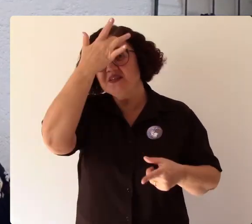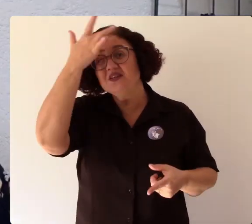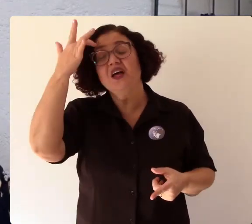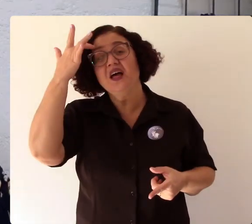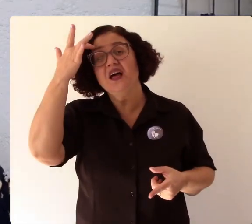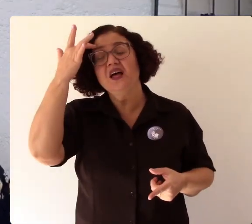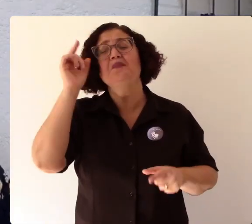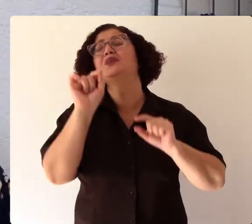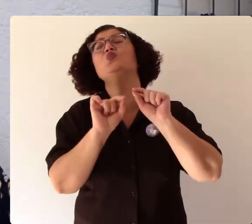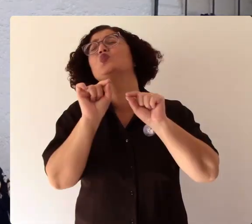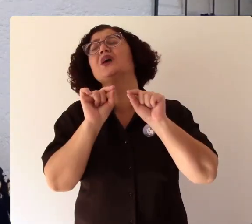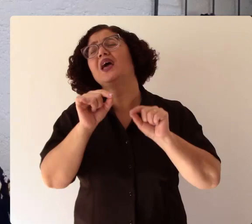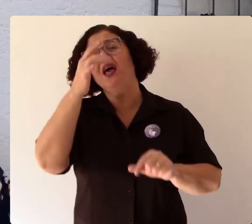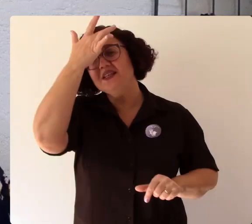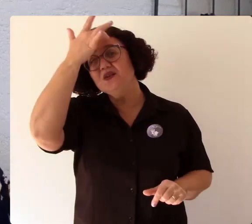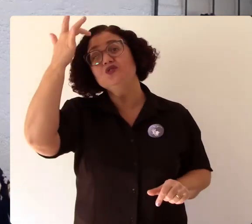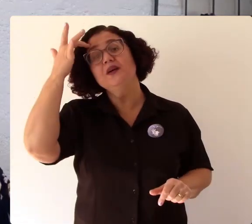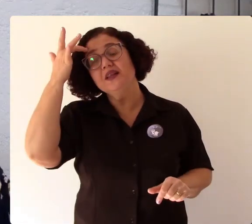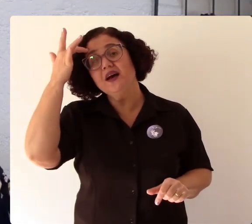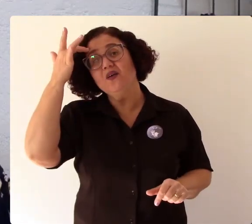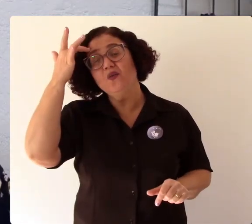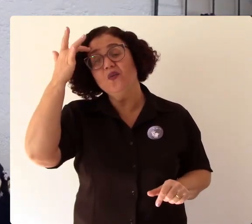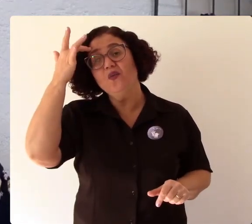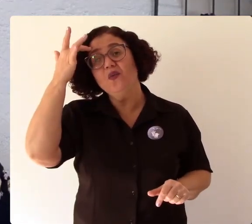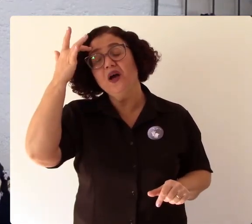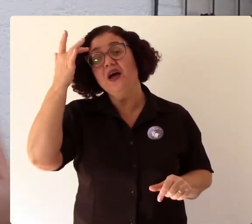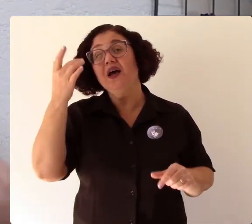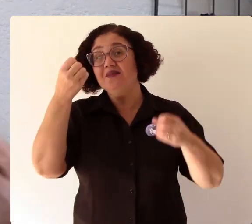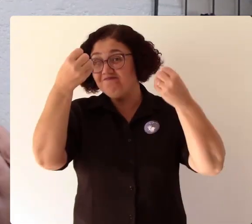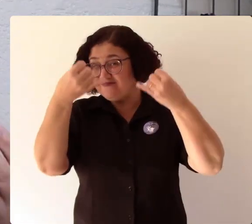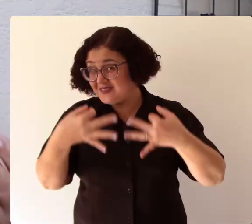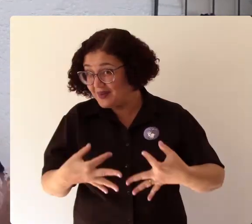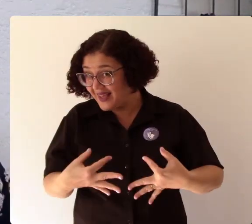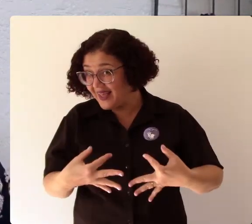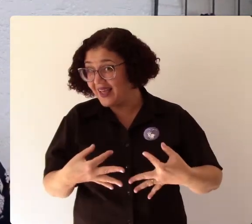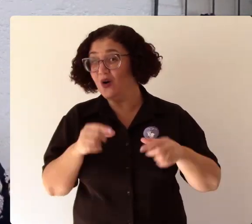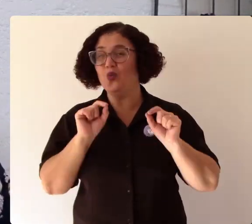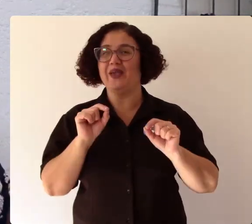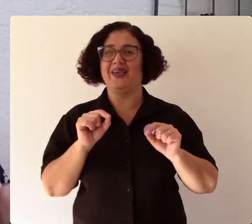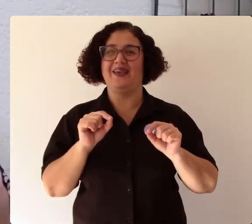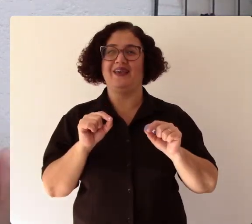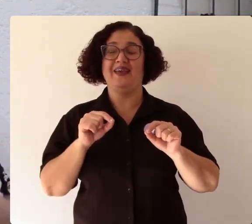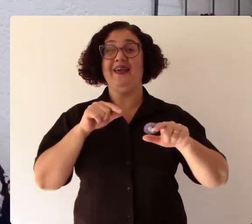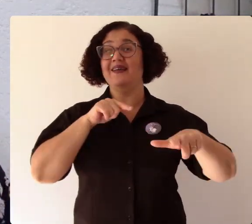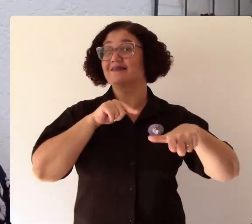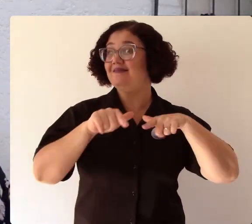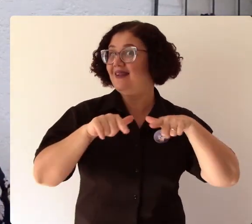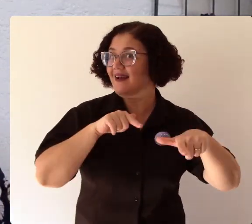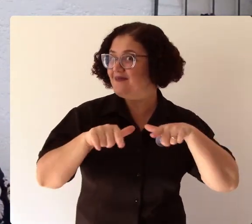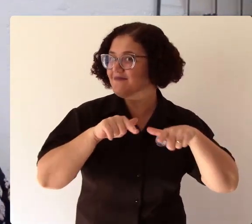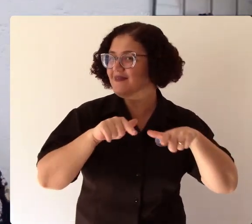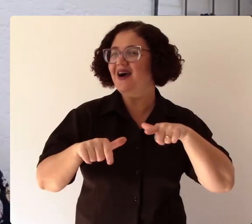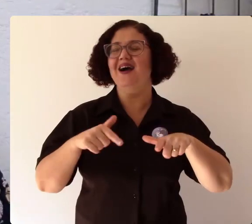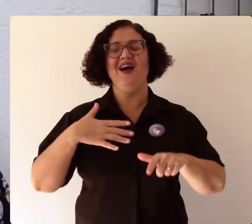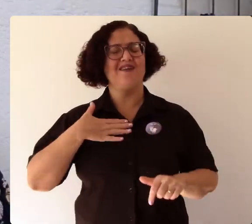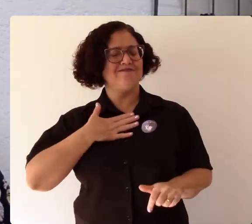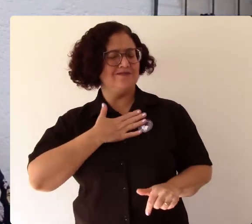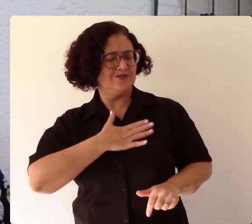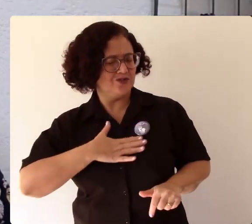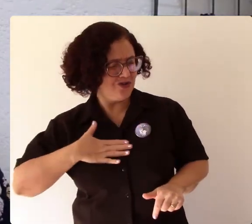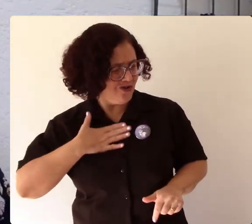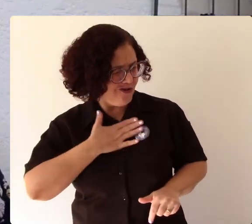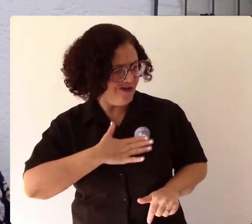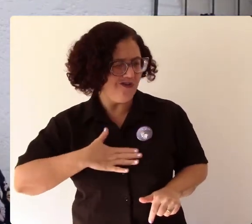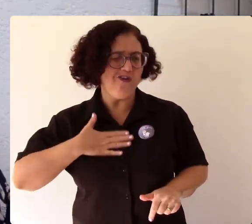saúde mental implica em que em trabalho do qual se tem com o qual se